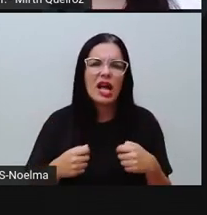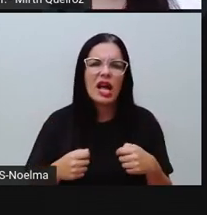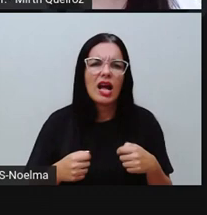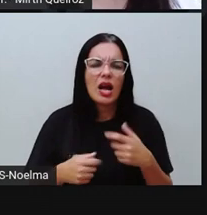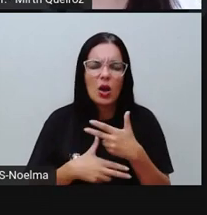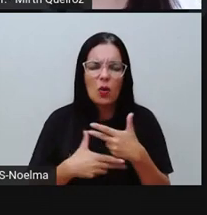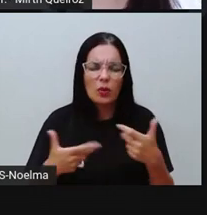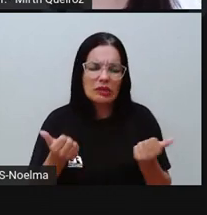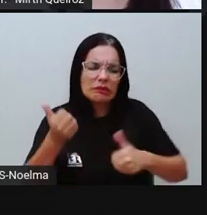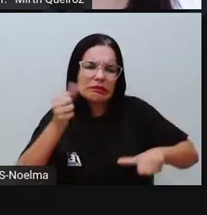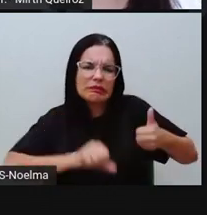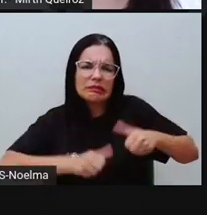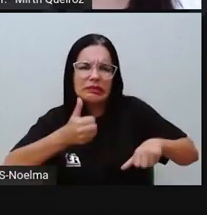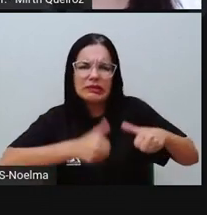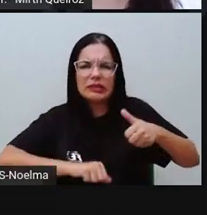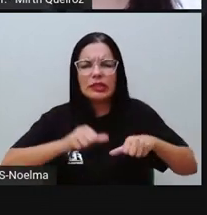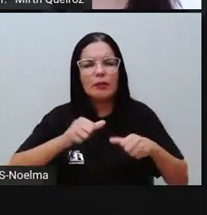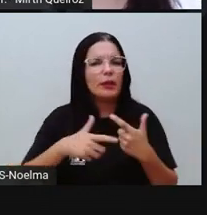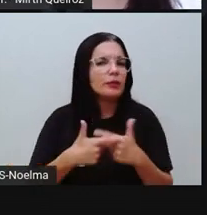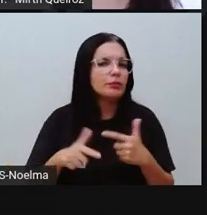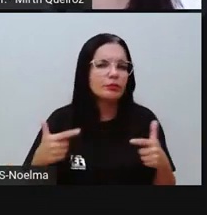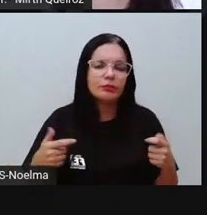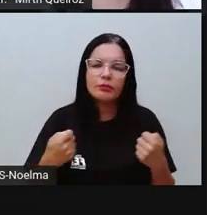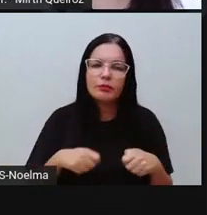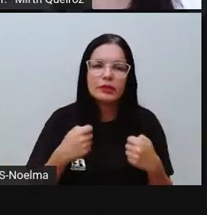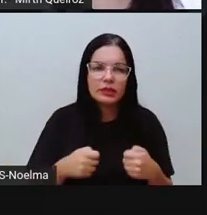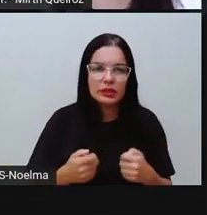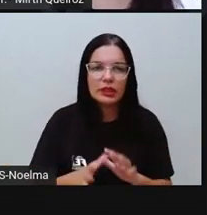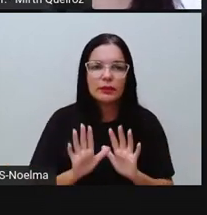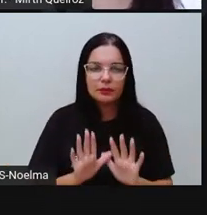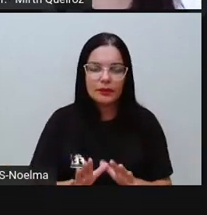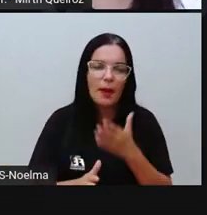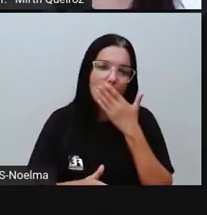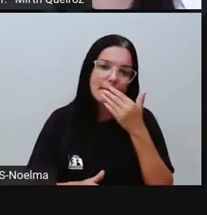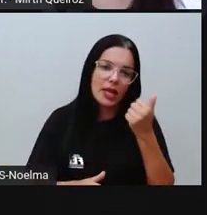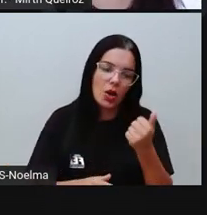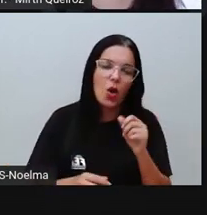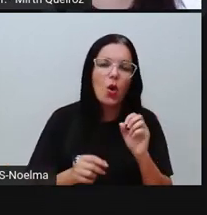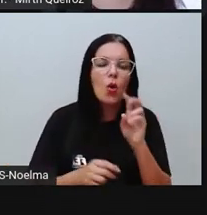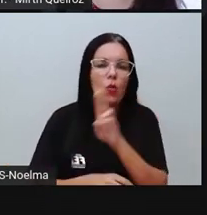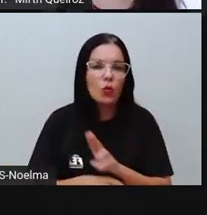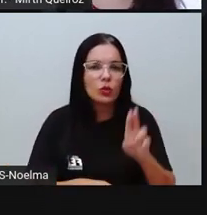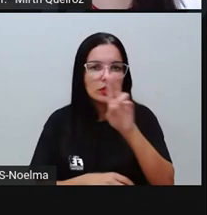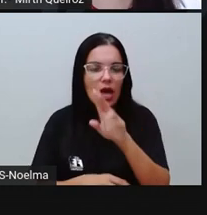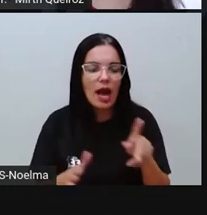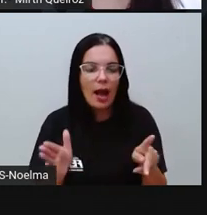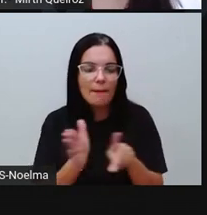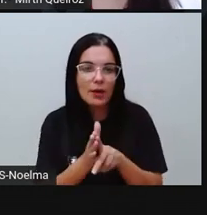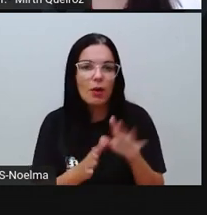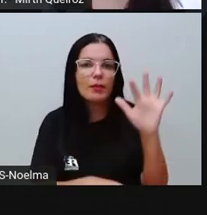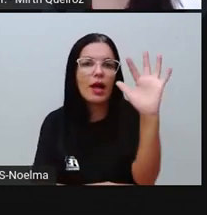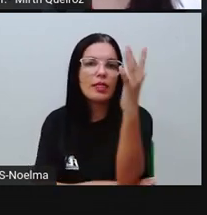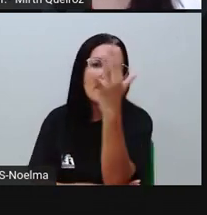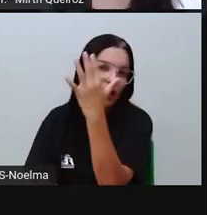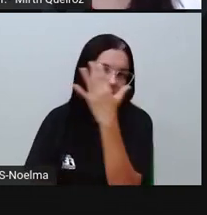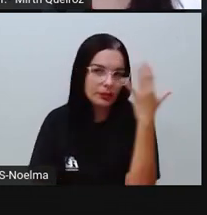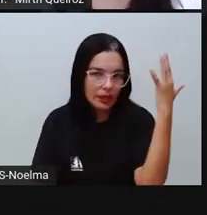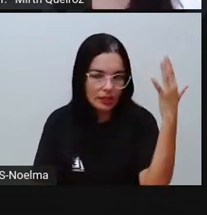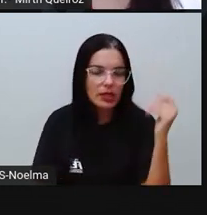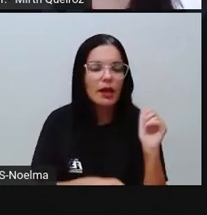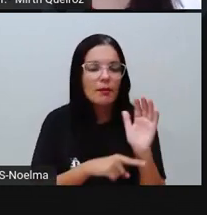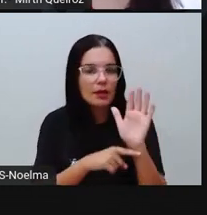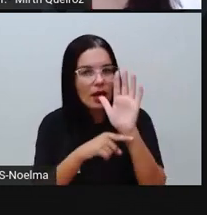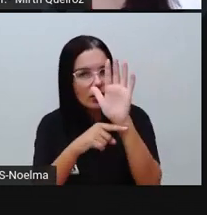químicos, né? Para o combate de pragas. E assim, é bem melhor quando a gente utiliza o controle biológico dessas